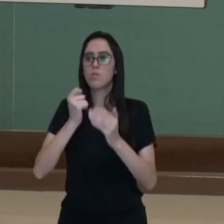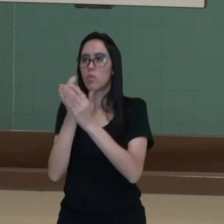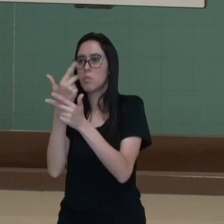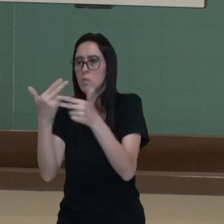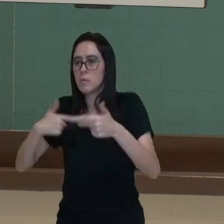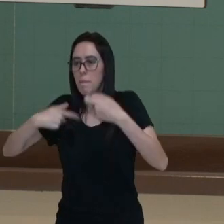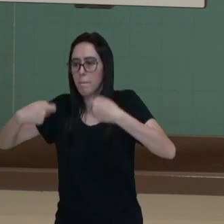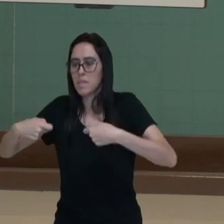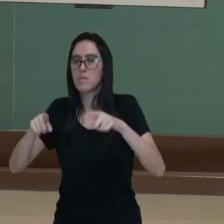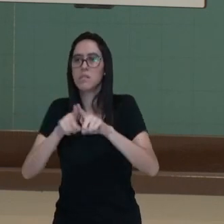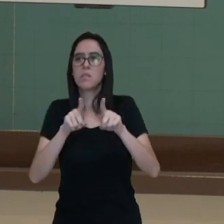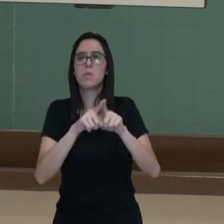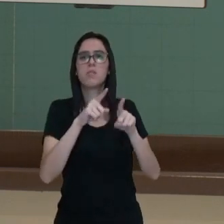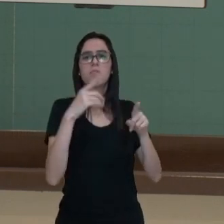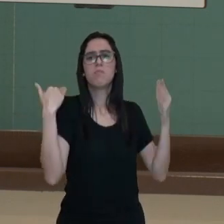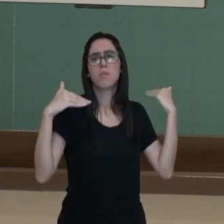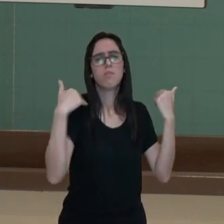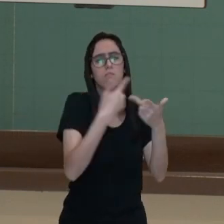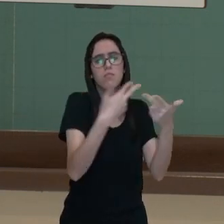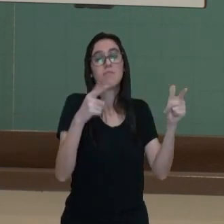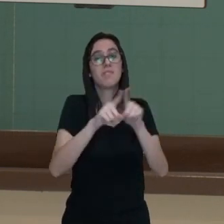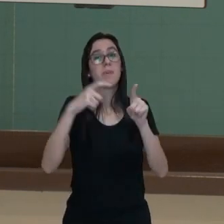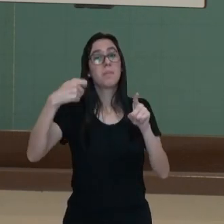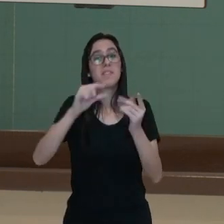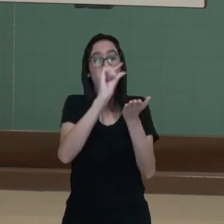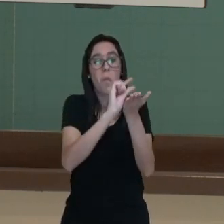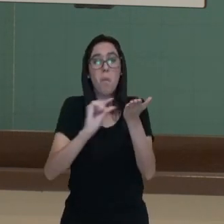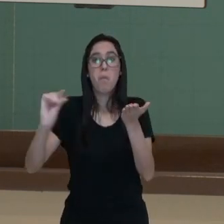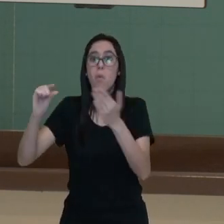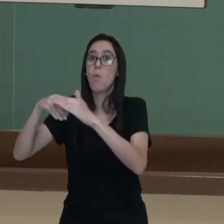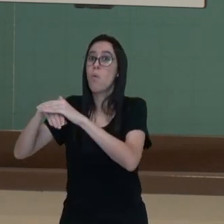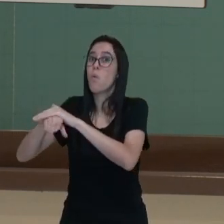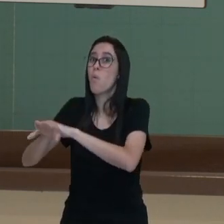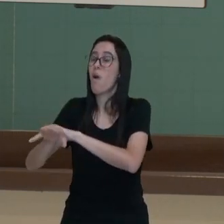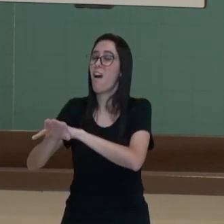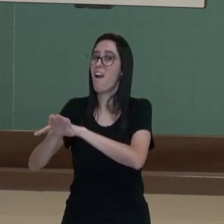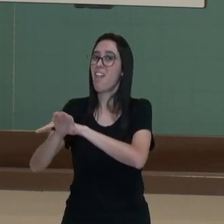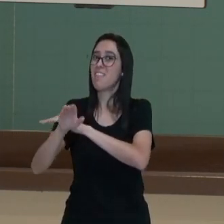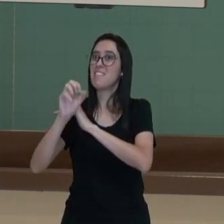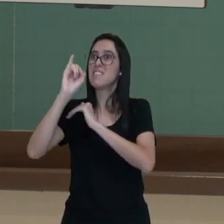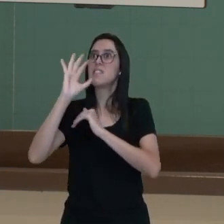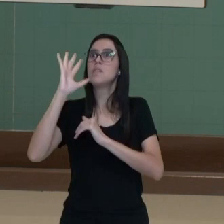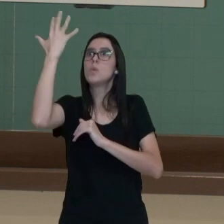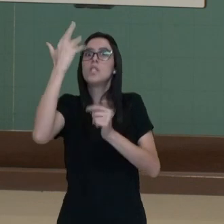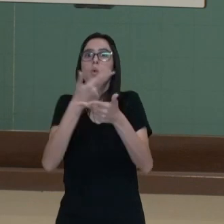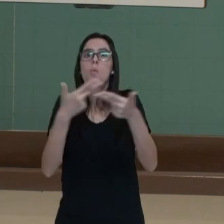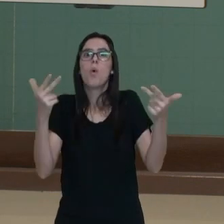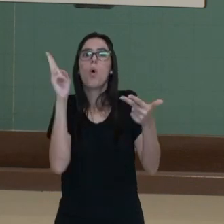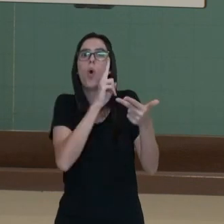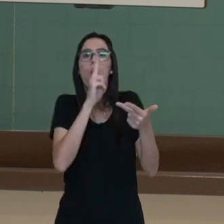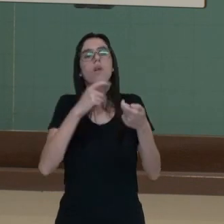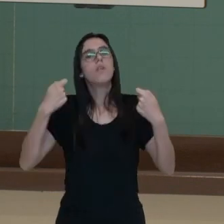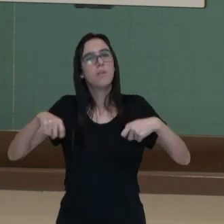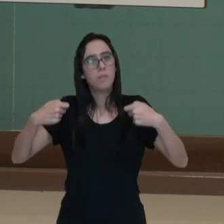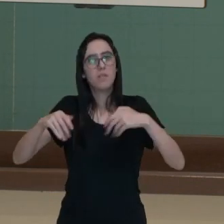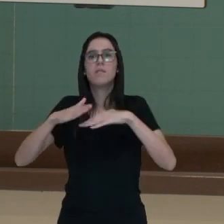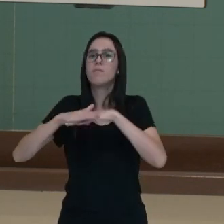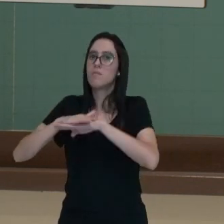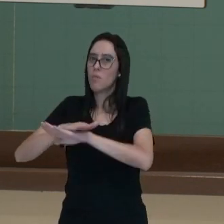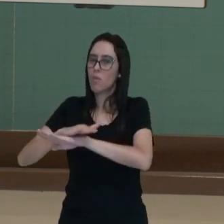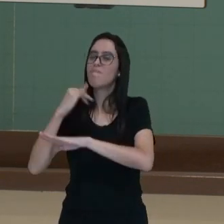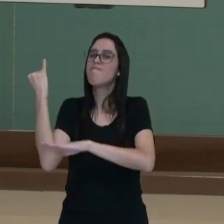reserva financeira para imprevistos. Brasileiros não têm esse costume, mas precisam ter. Sim, ok?